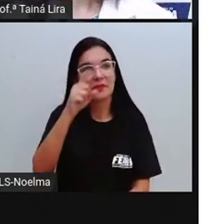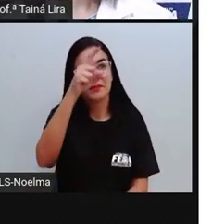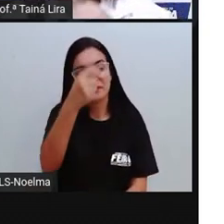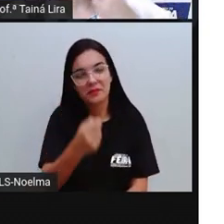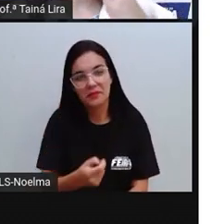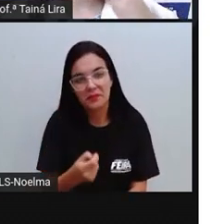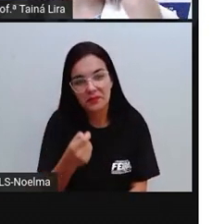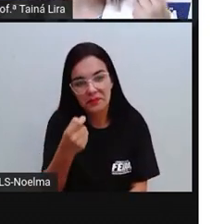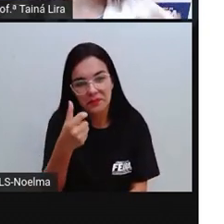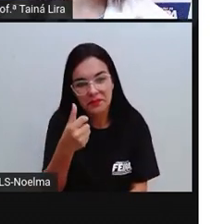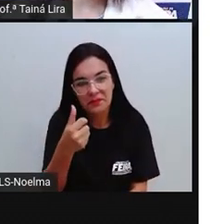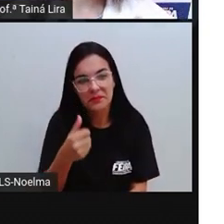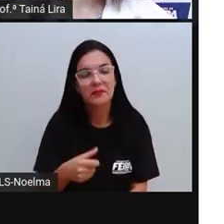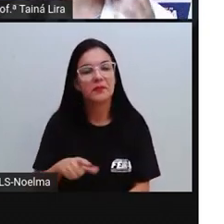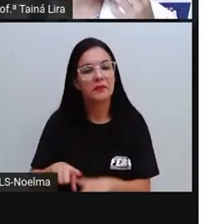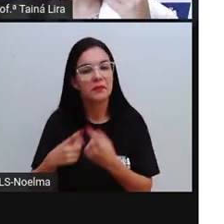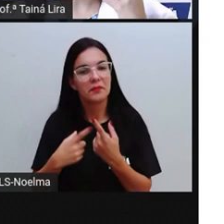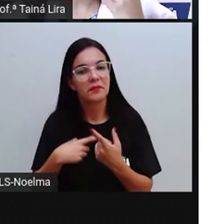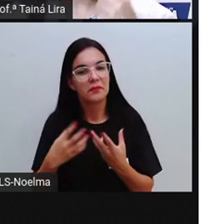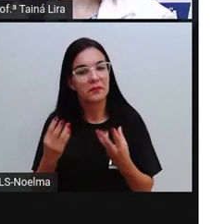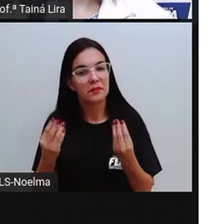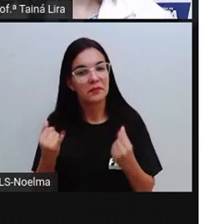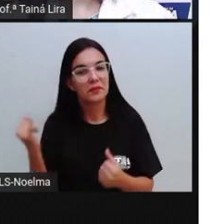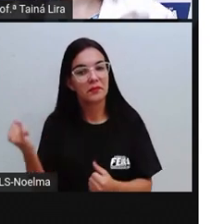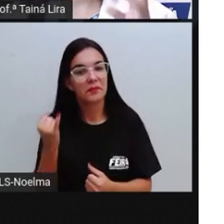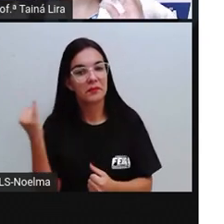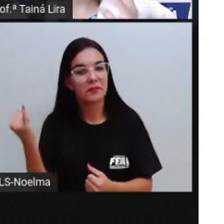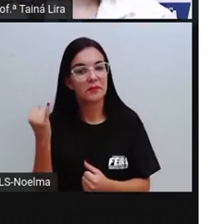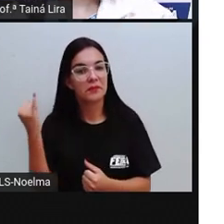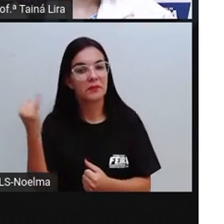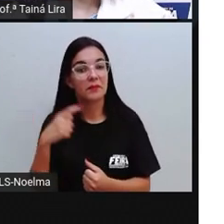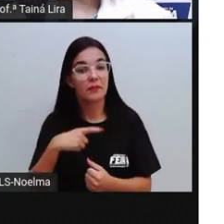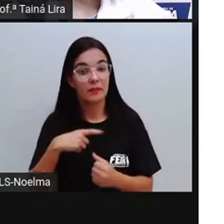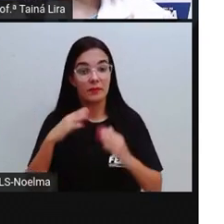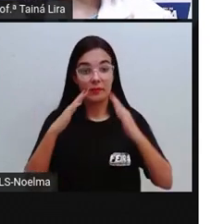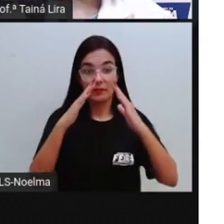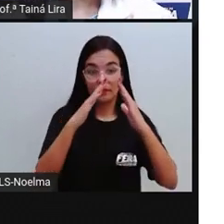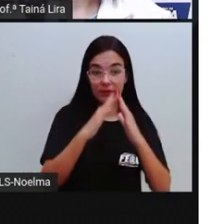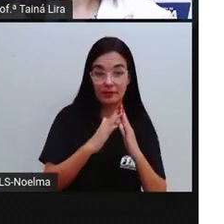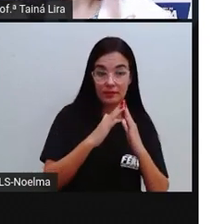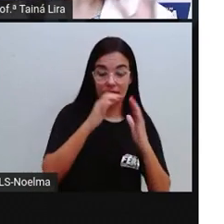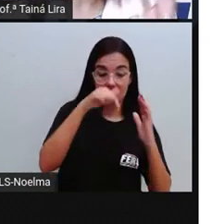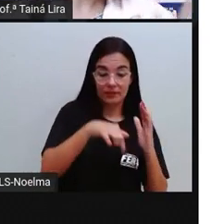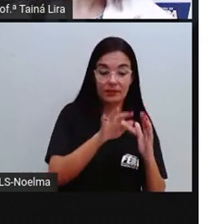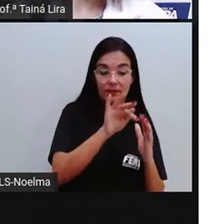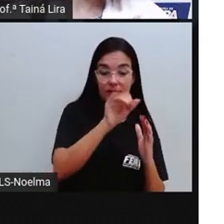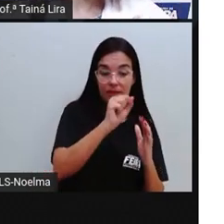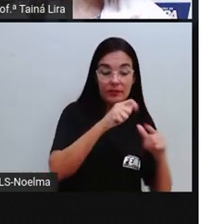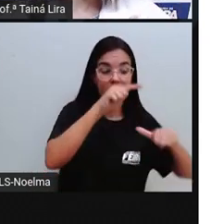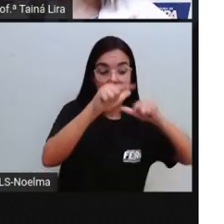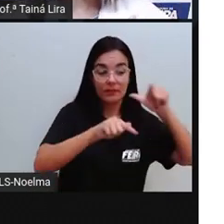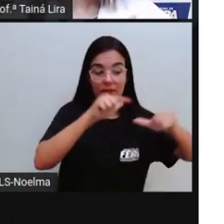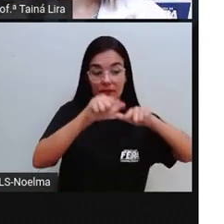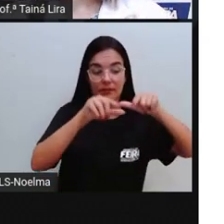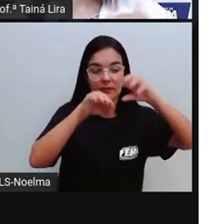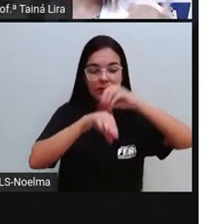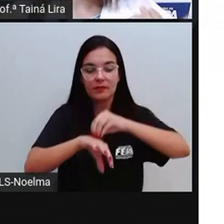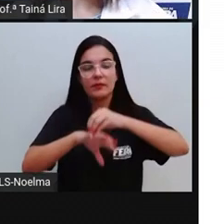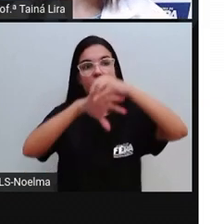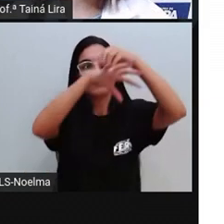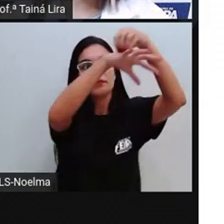Então, é muito importante porque existem pessoas, inclusive, que moram em Feira, né, e trabalham aí